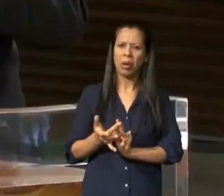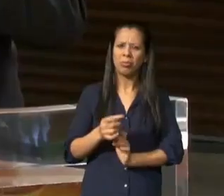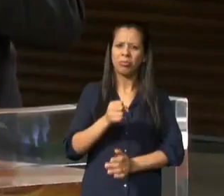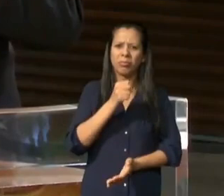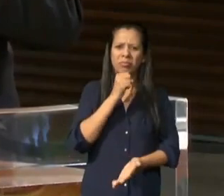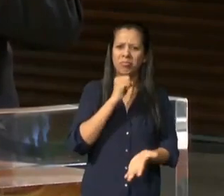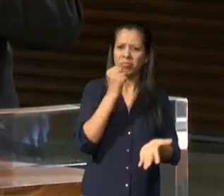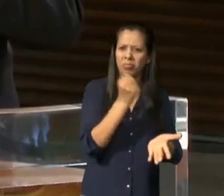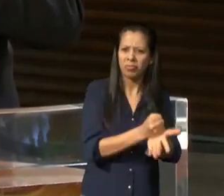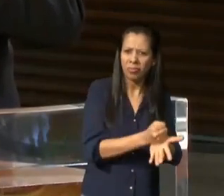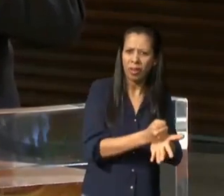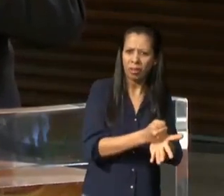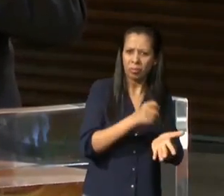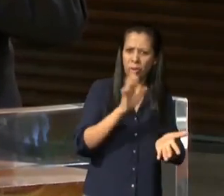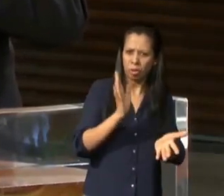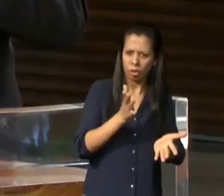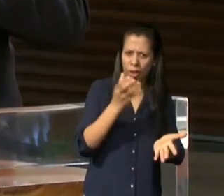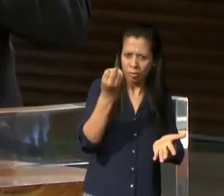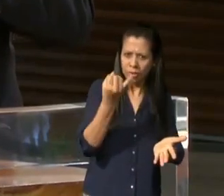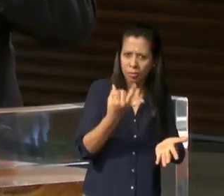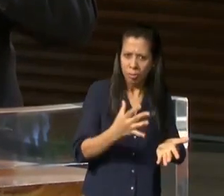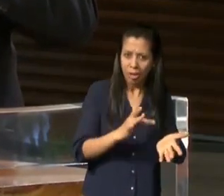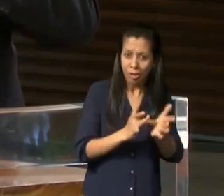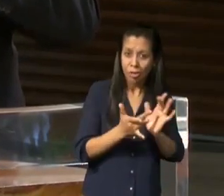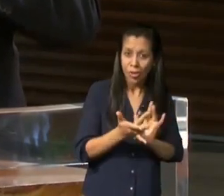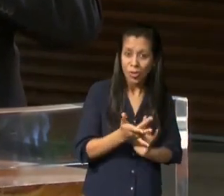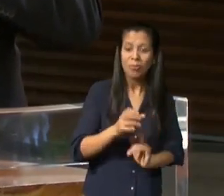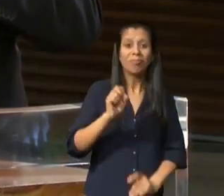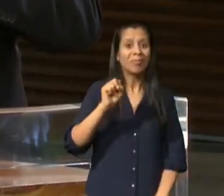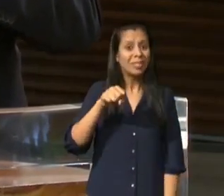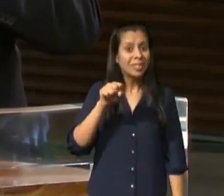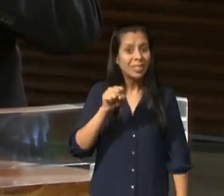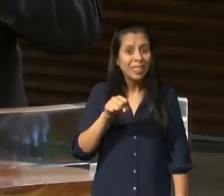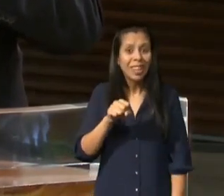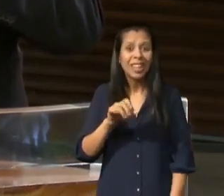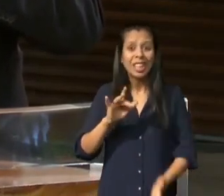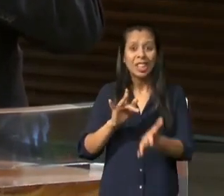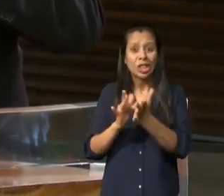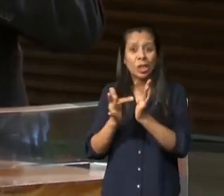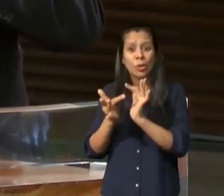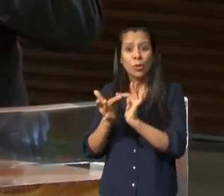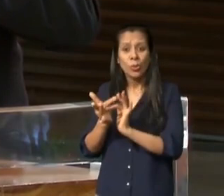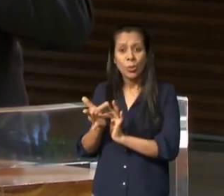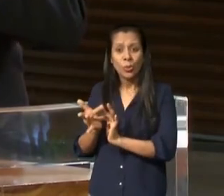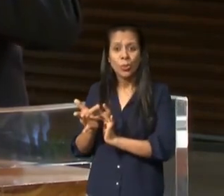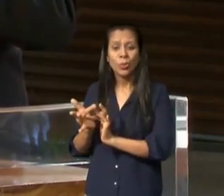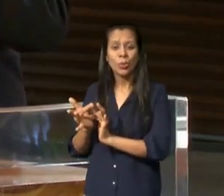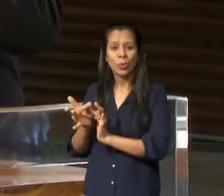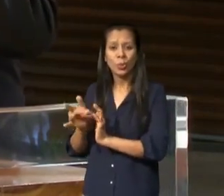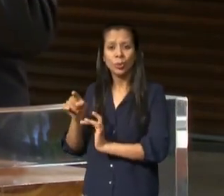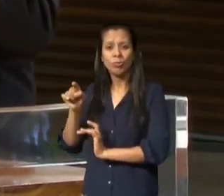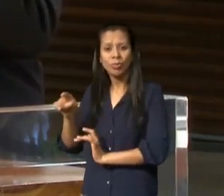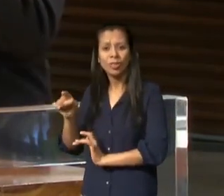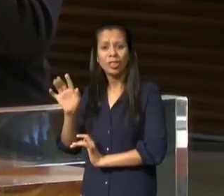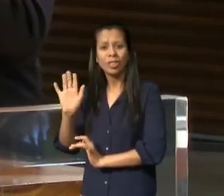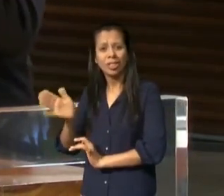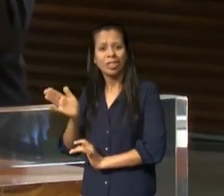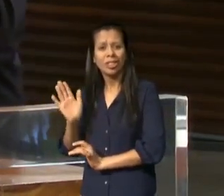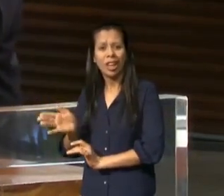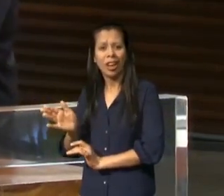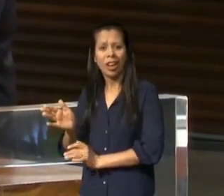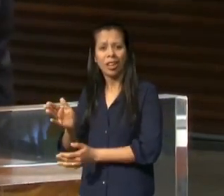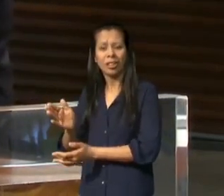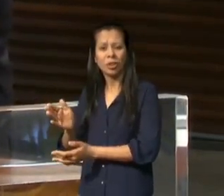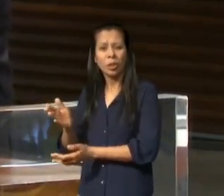mundo desde a concepção do universo Jesus Cristo esteve presente